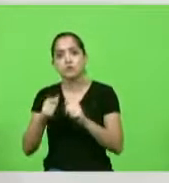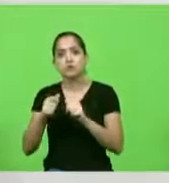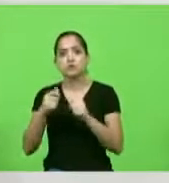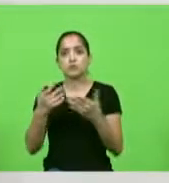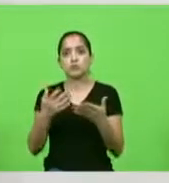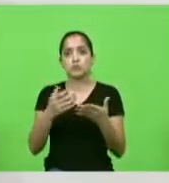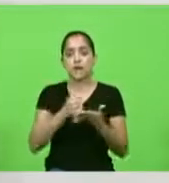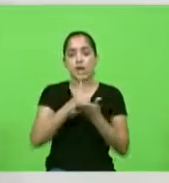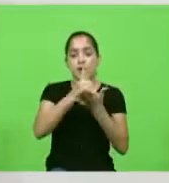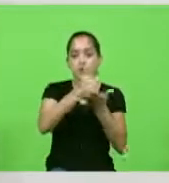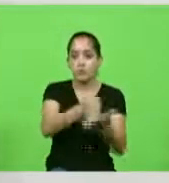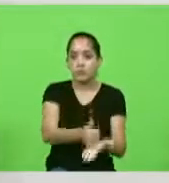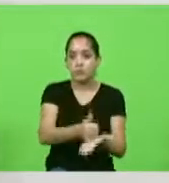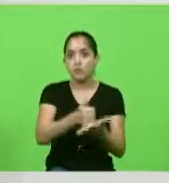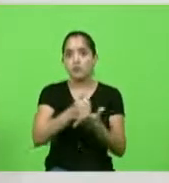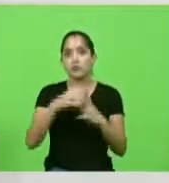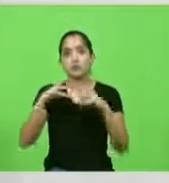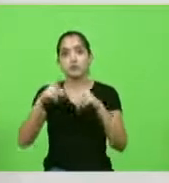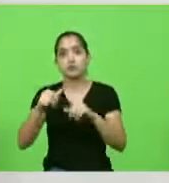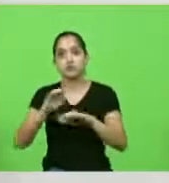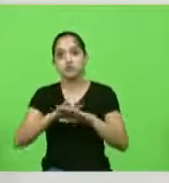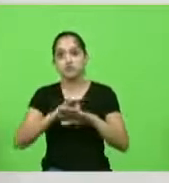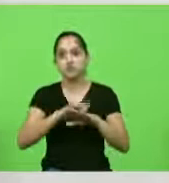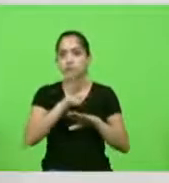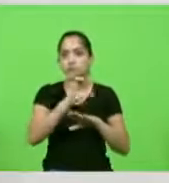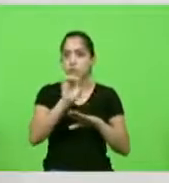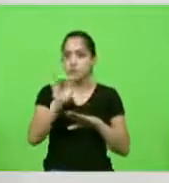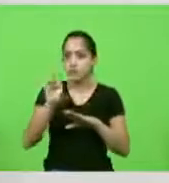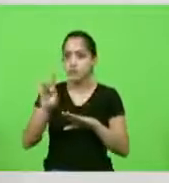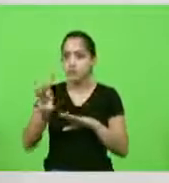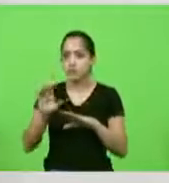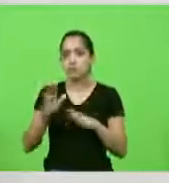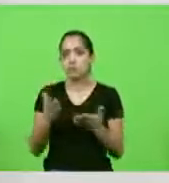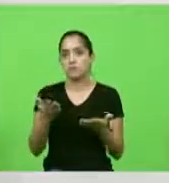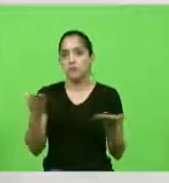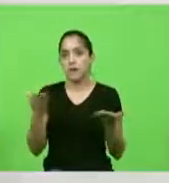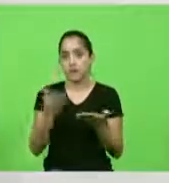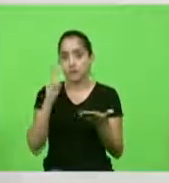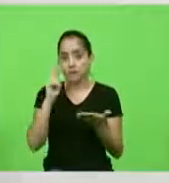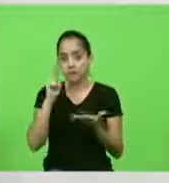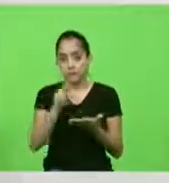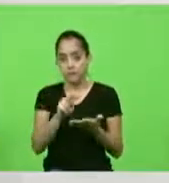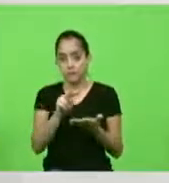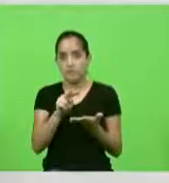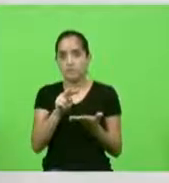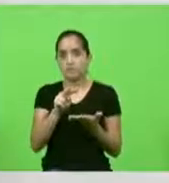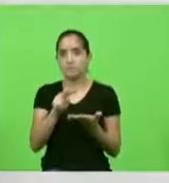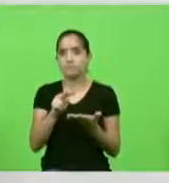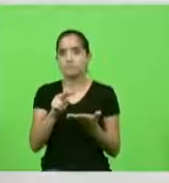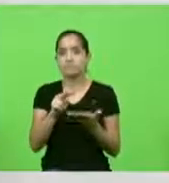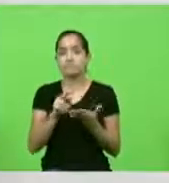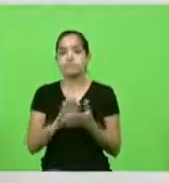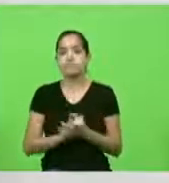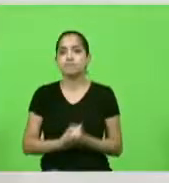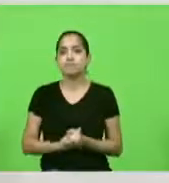apoio de todos nós agora assiste a um fim